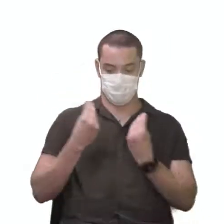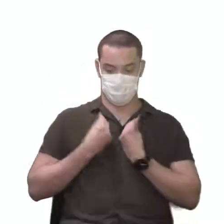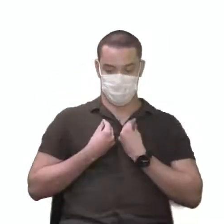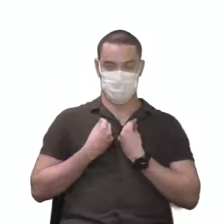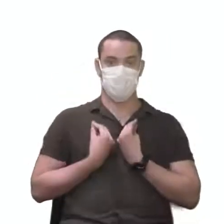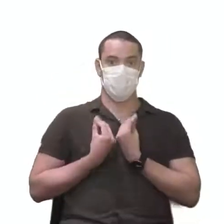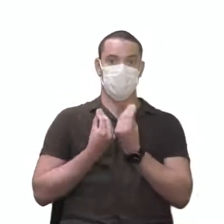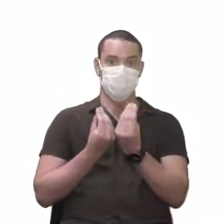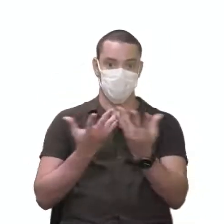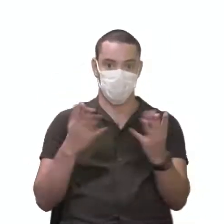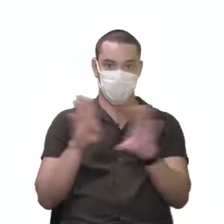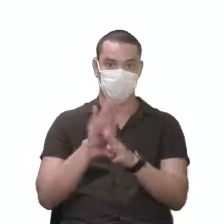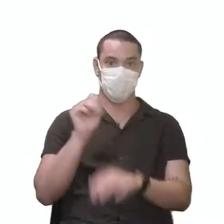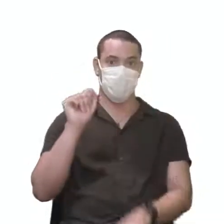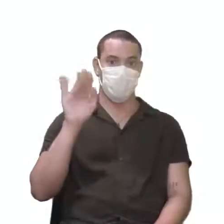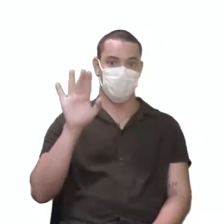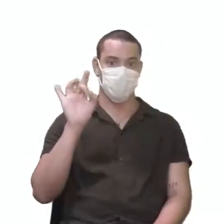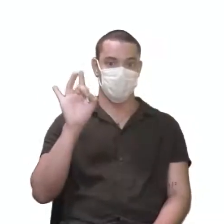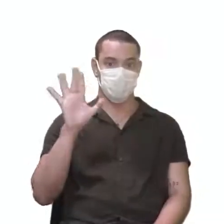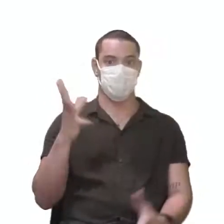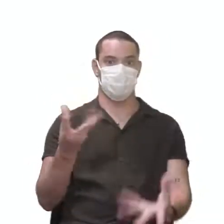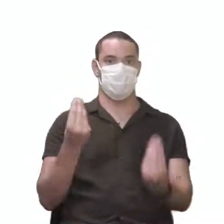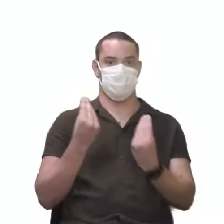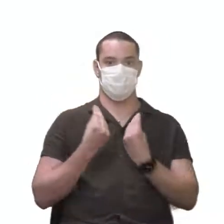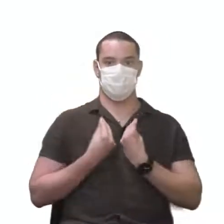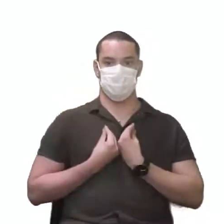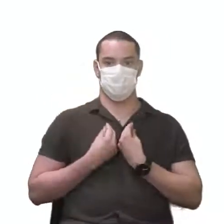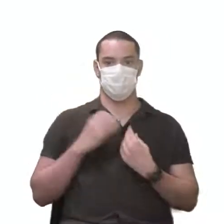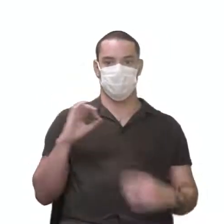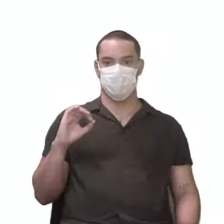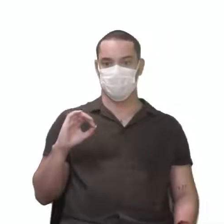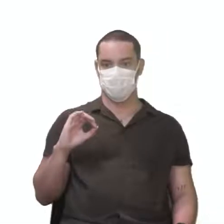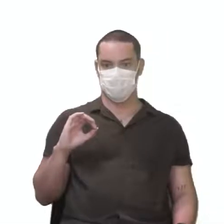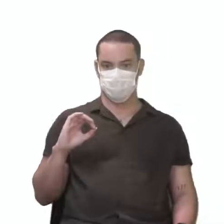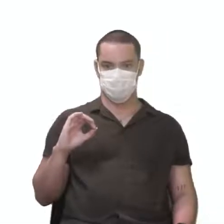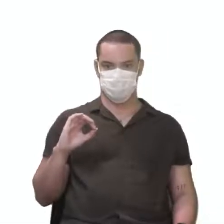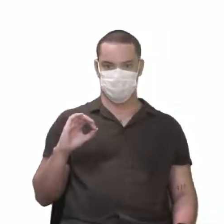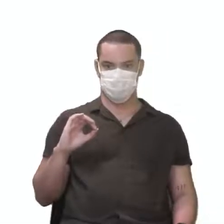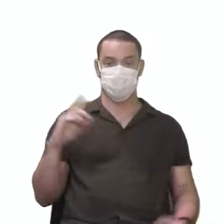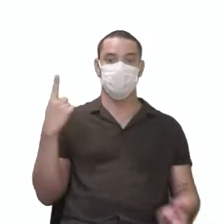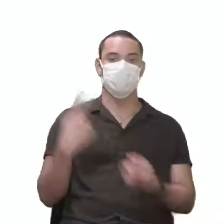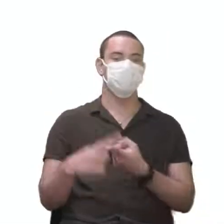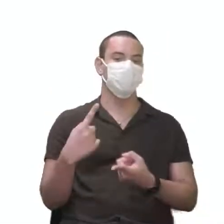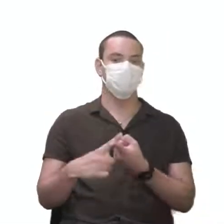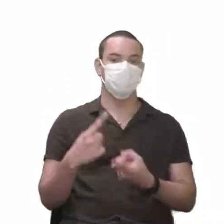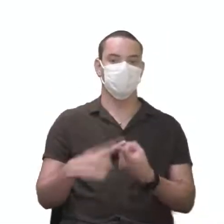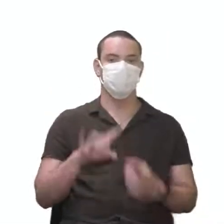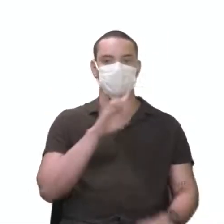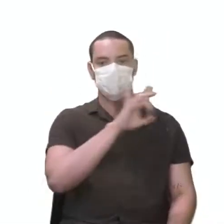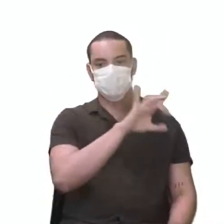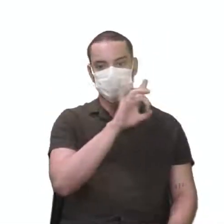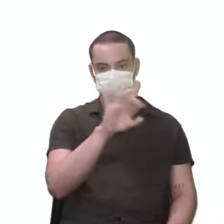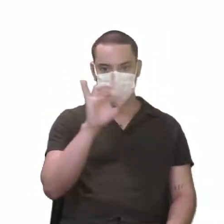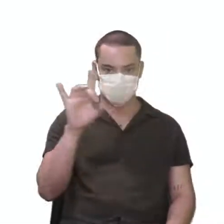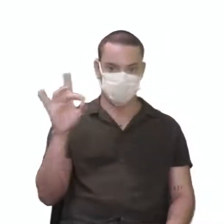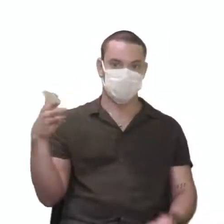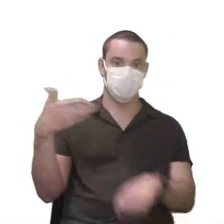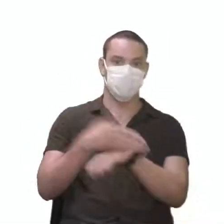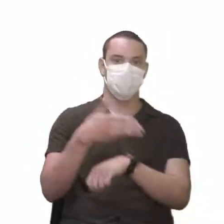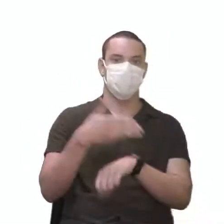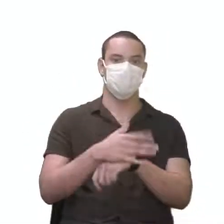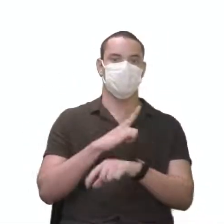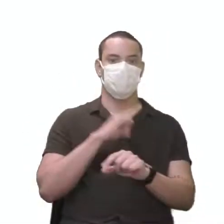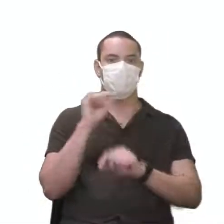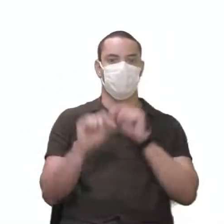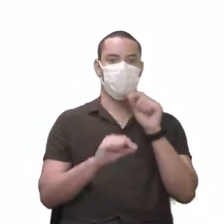mesmo e também doa para o AB e só recebe do O, tá? Isso porque cada uma dessas frequências vai